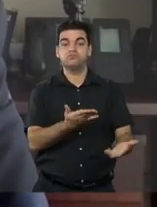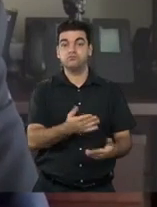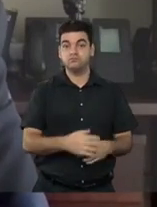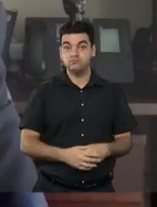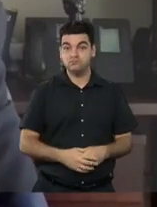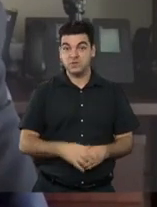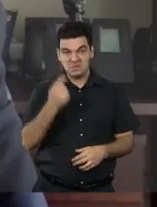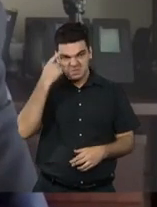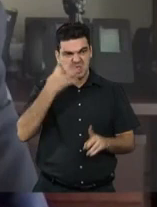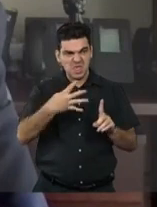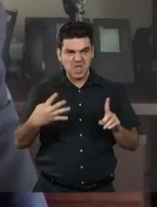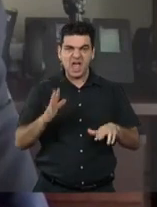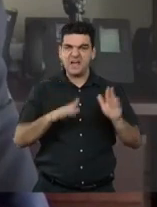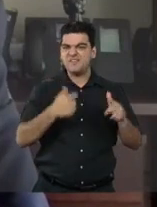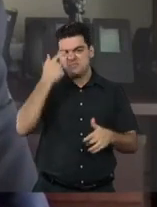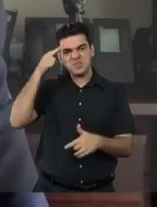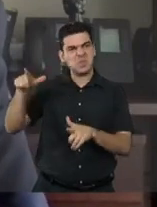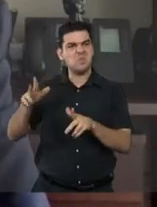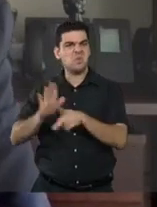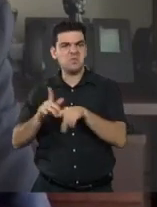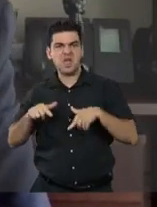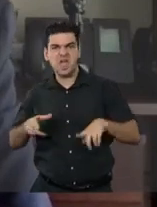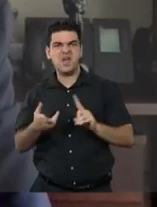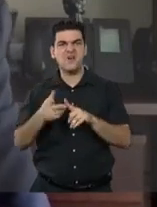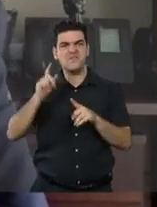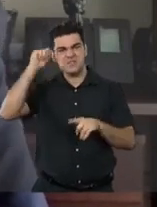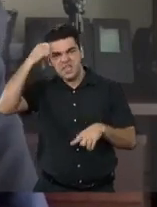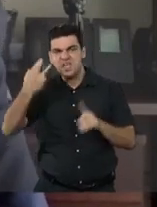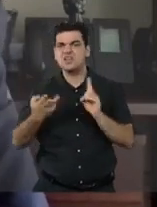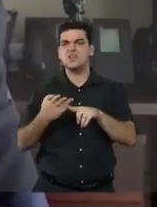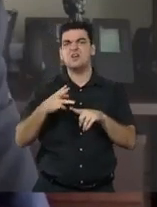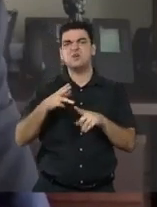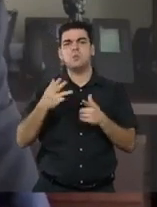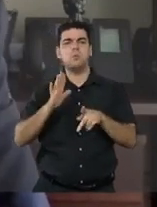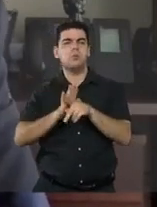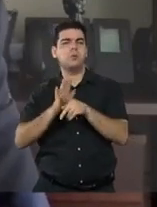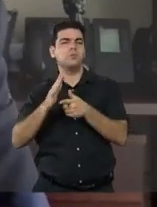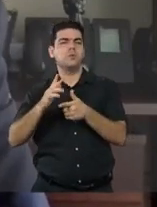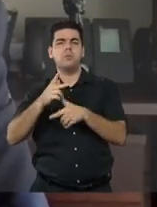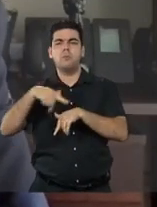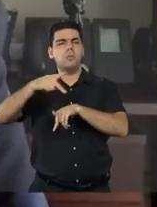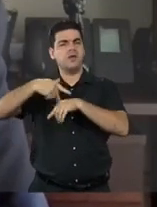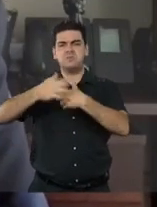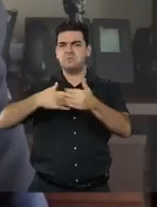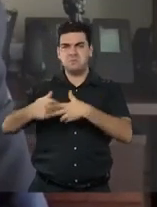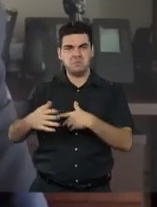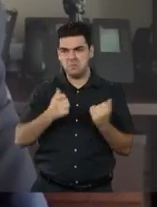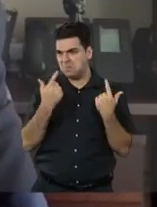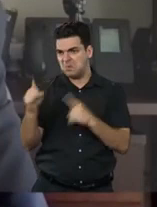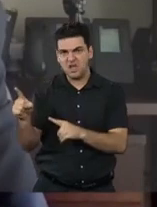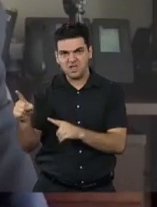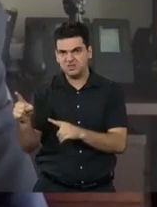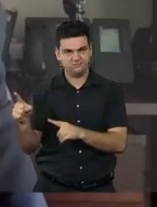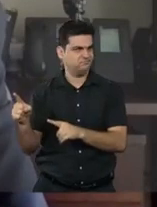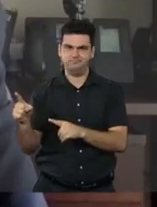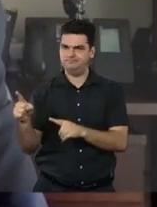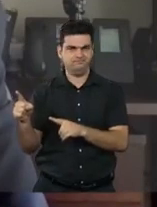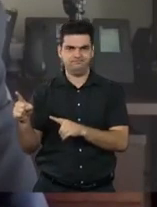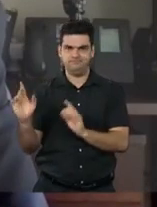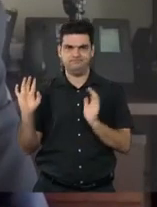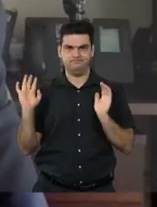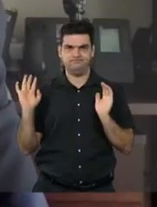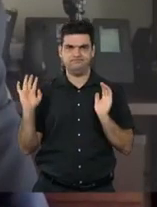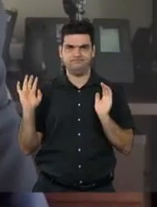discriminar alguém por ser judeu ou por ser negro ou por ser latino-americano, ou seja, por um fato da vida que